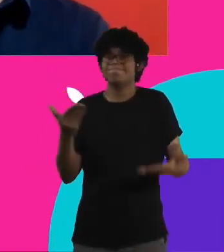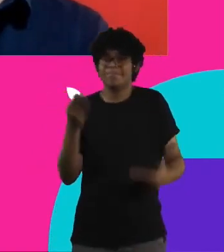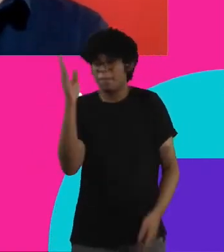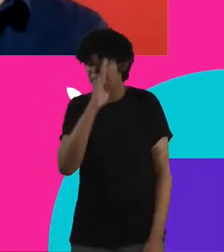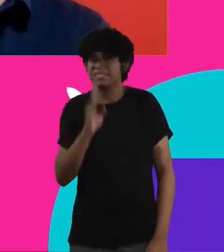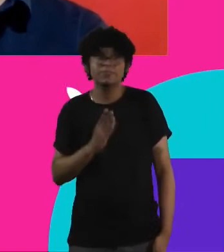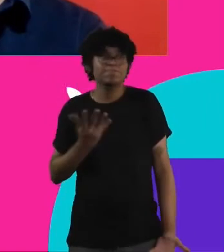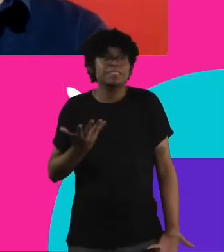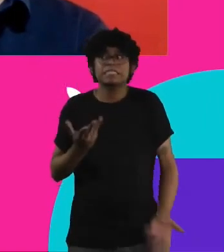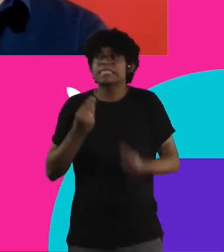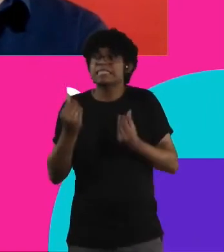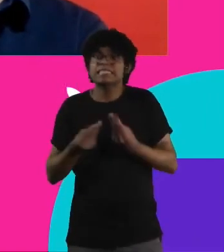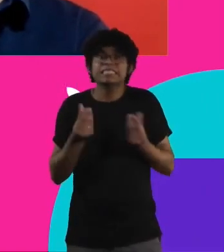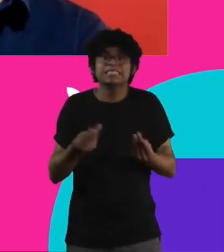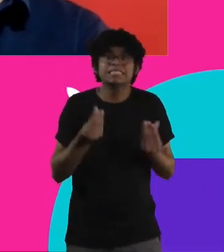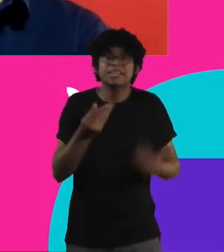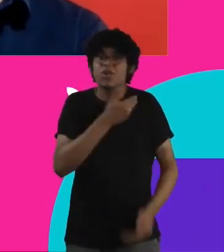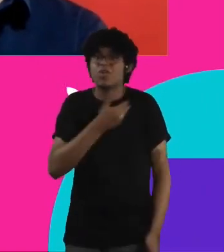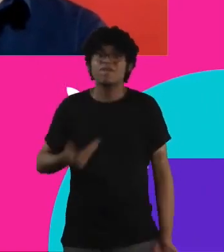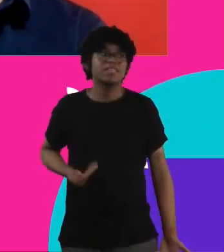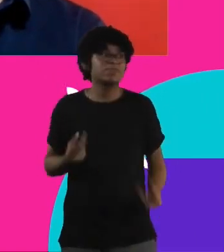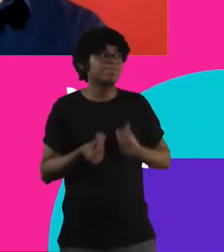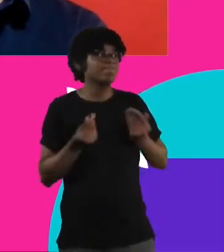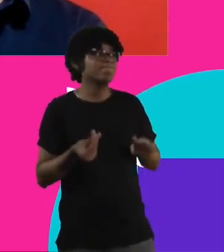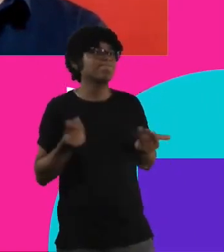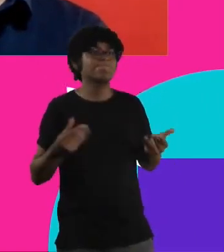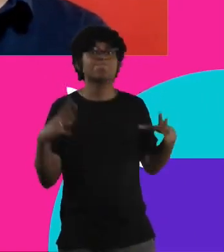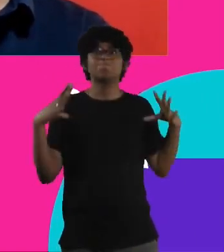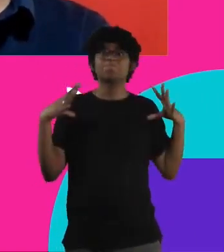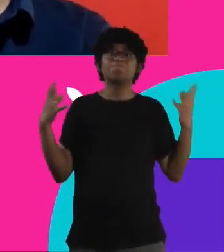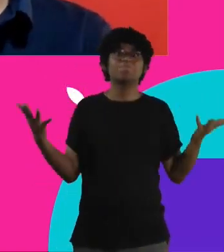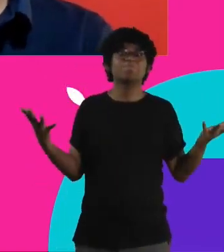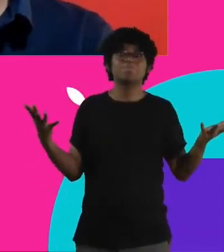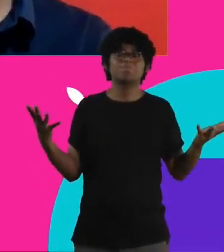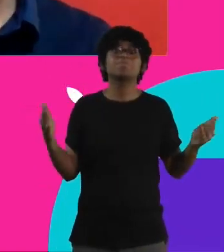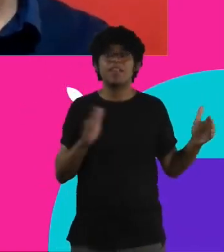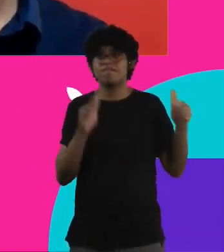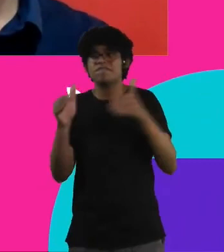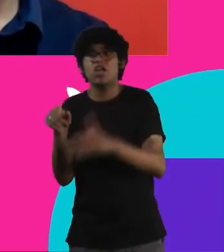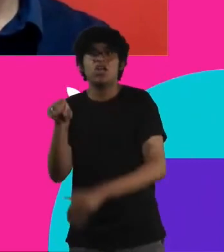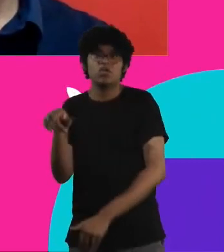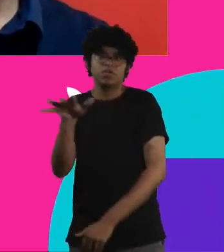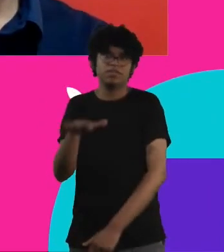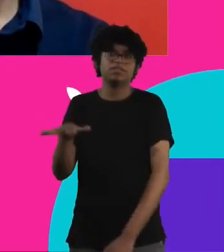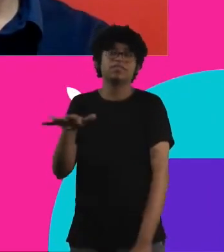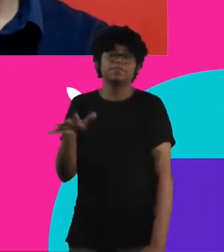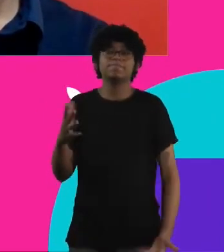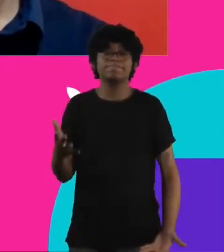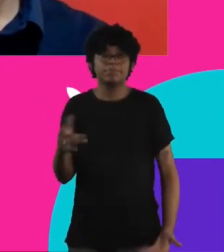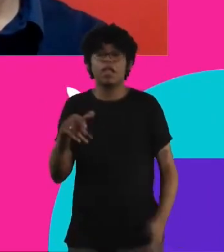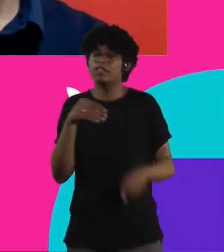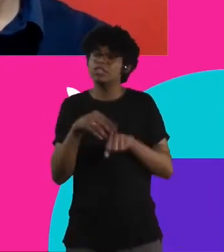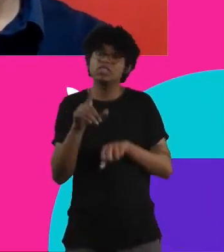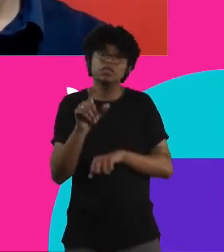grande movimentação governamental pra que direcione alguma ação com relação a isso então assim pra mim a